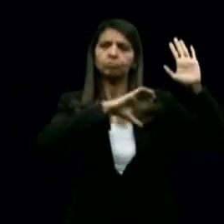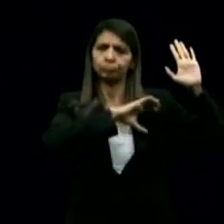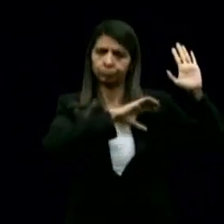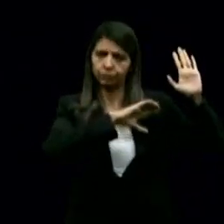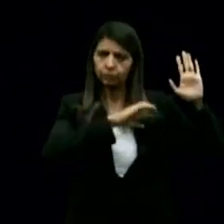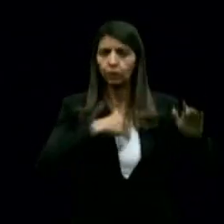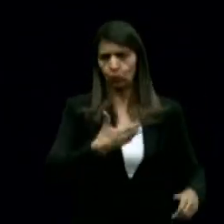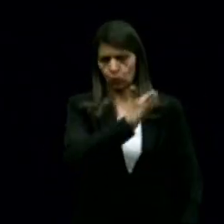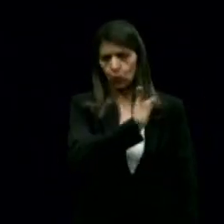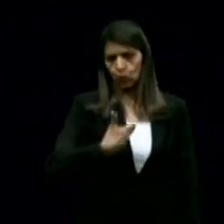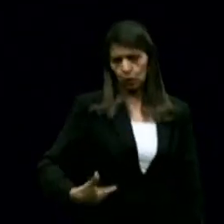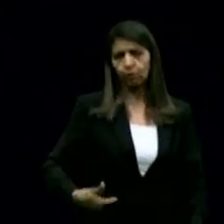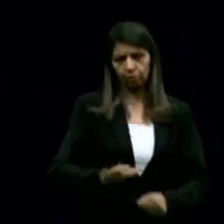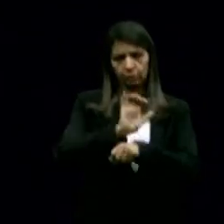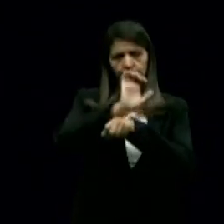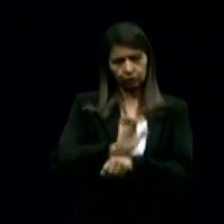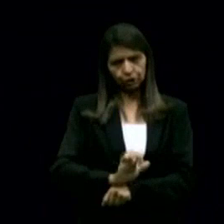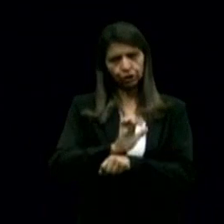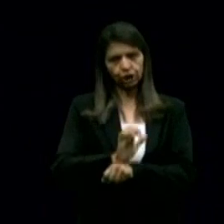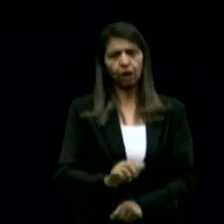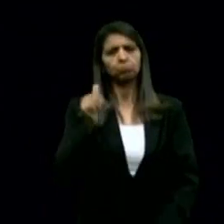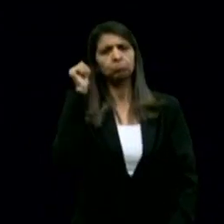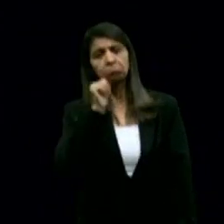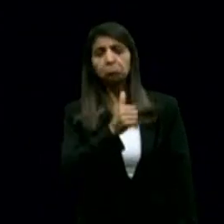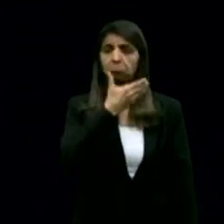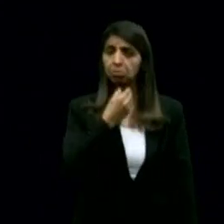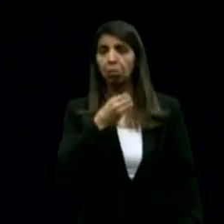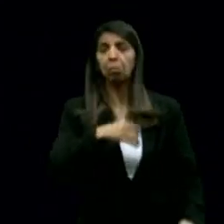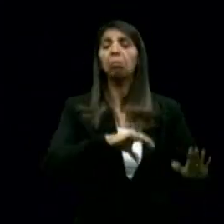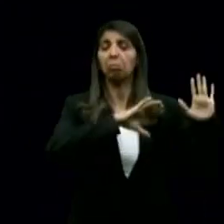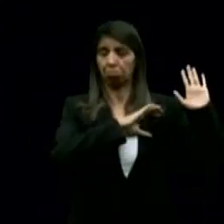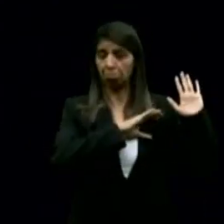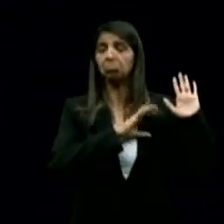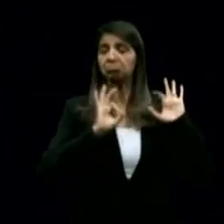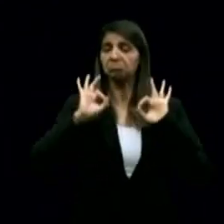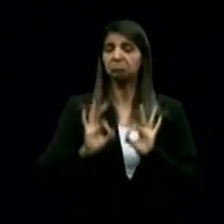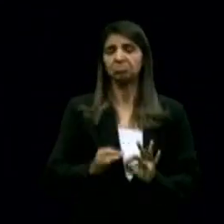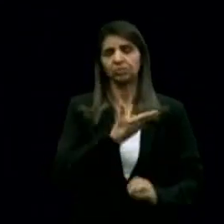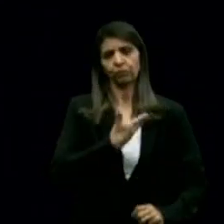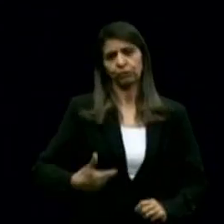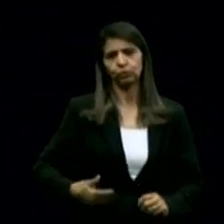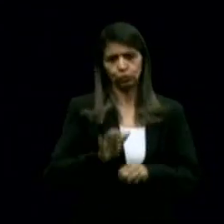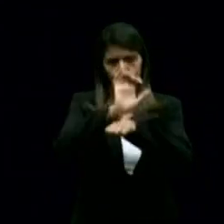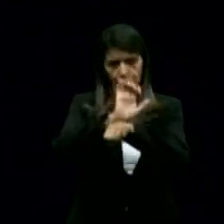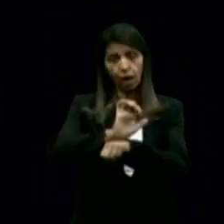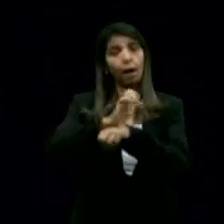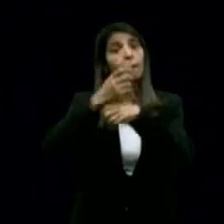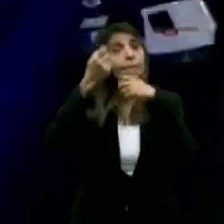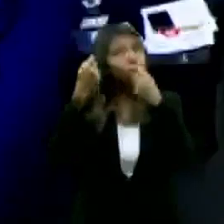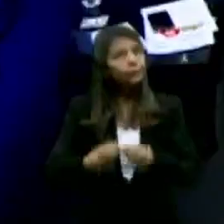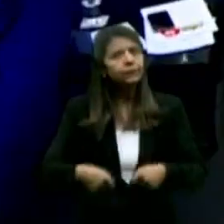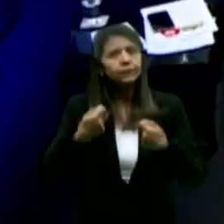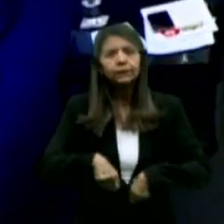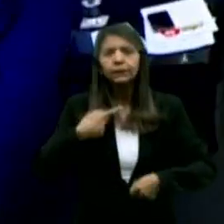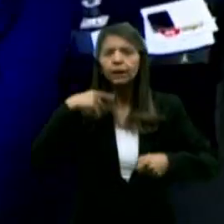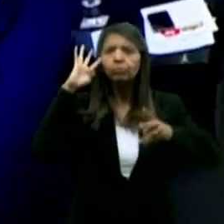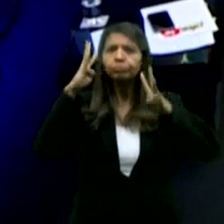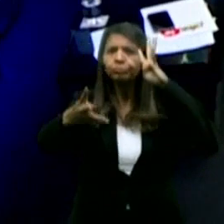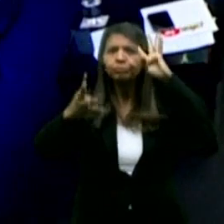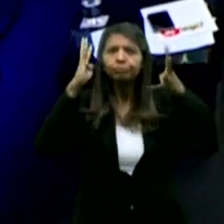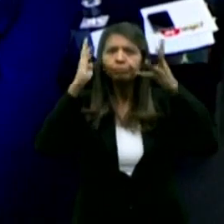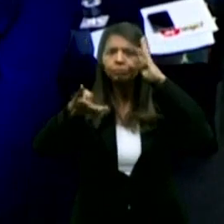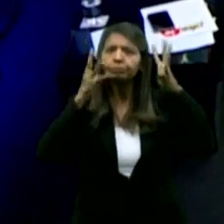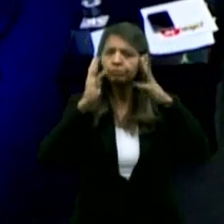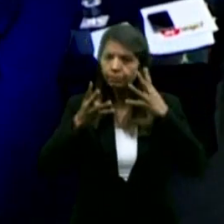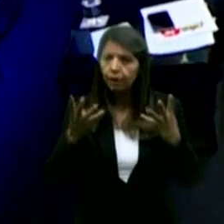governadora do Estado. Governadora e governadora do Estado. E isso tem que ter um problema social, tem que ter uma resposta pública. Uma